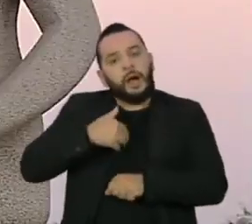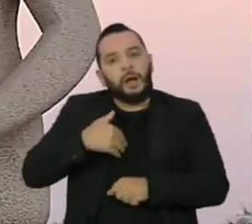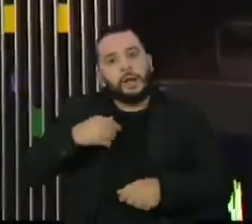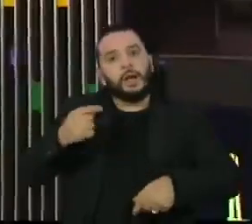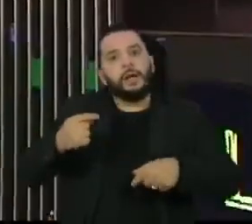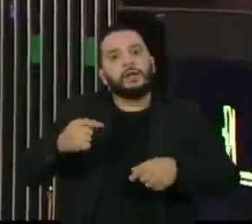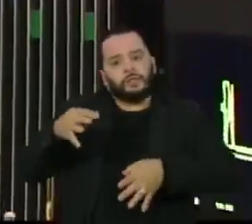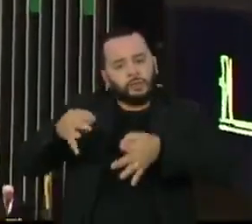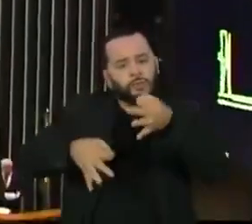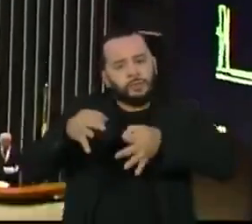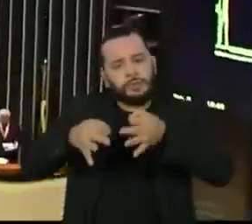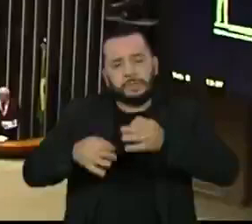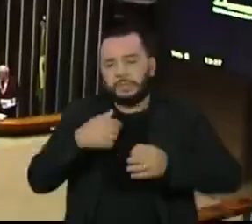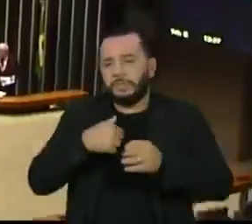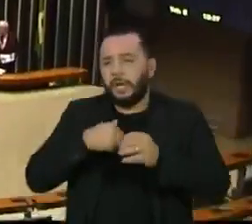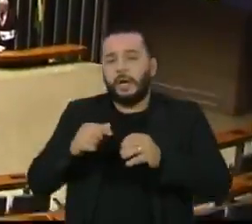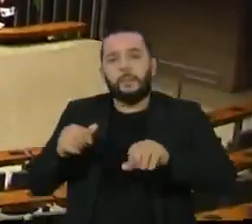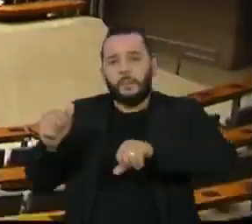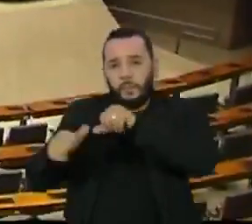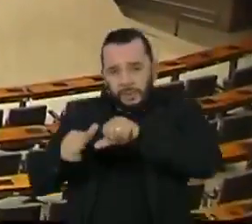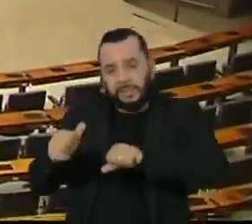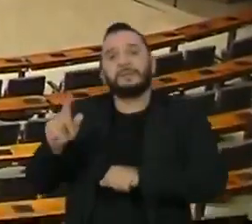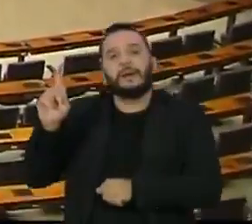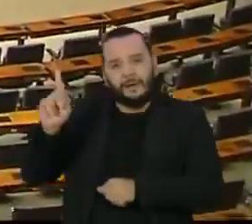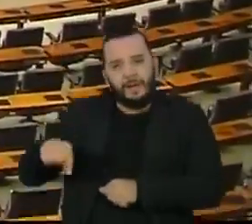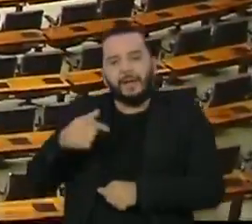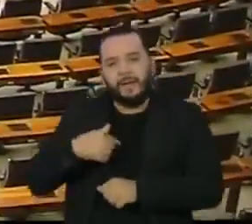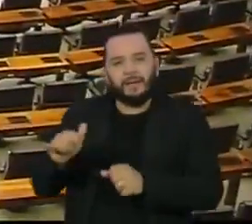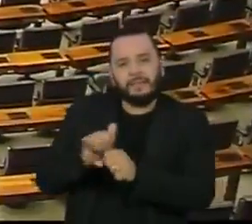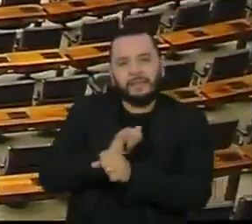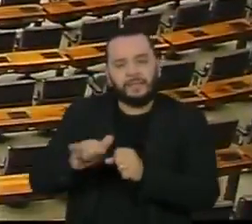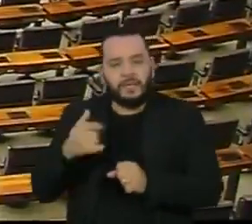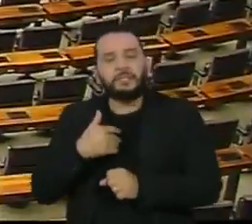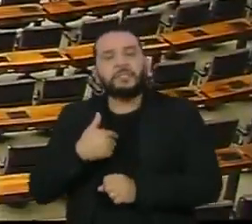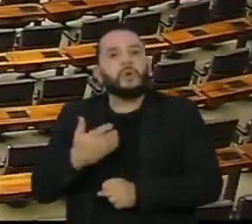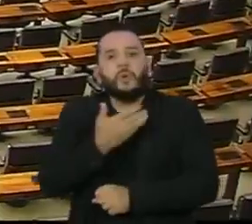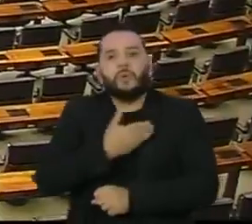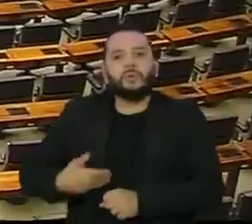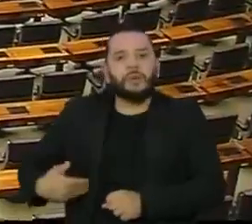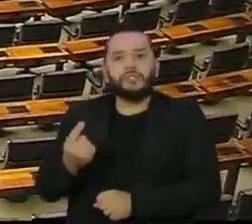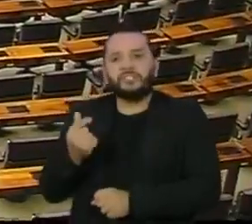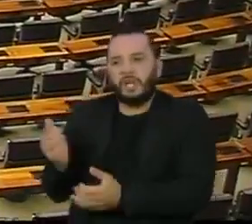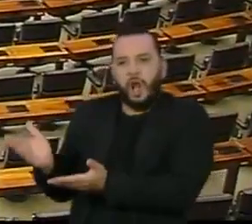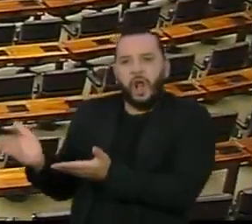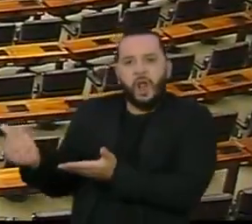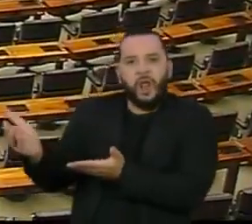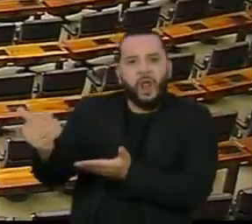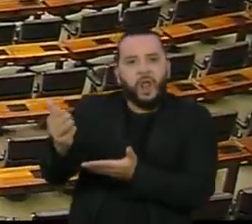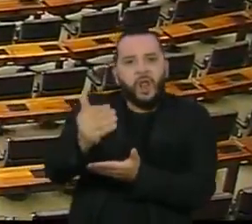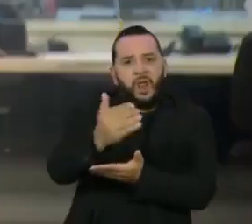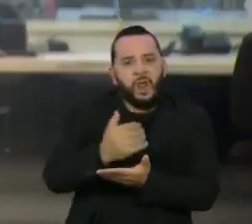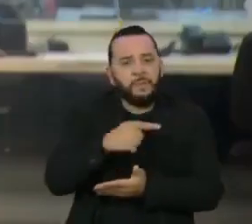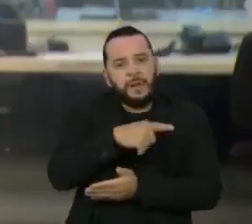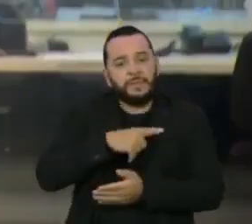configuram o que ficou conhecido como pedalada fiscal e que colocam em risco a segurança financeira da União. Obrigado. Obrigado.